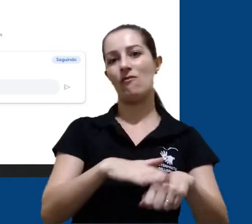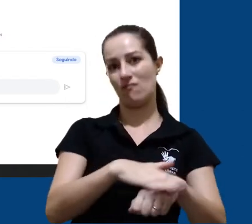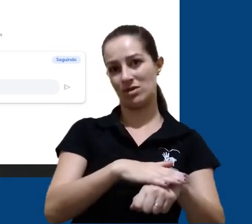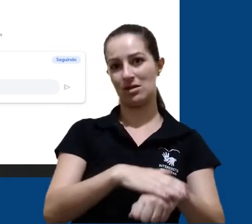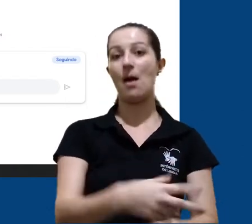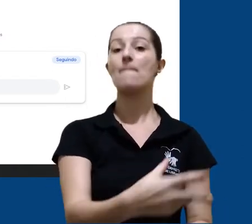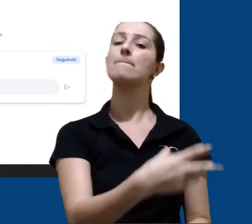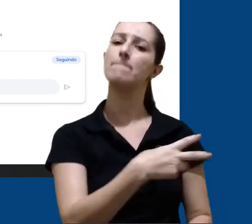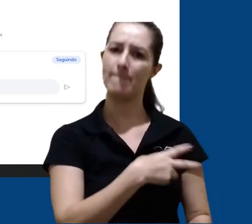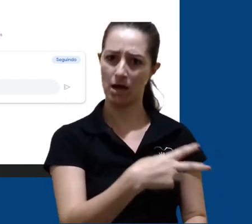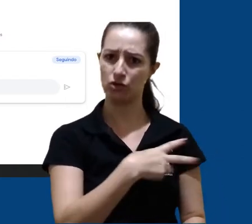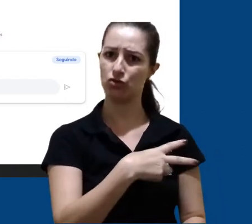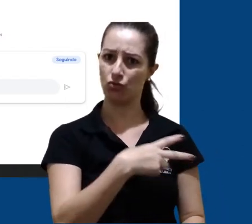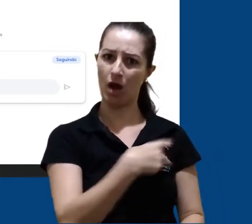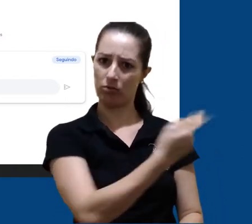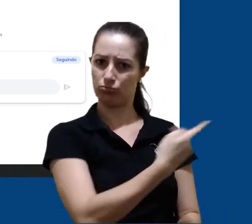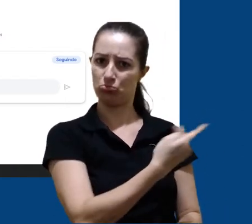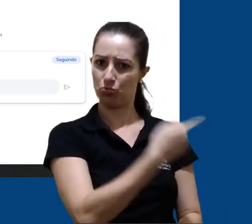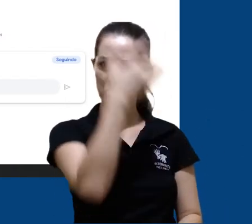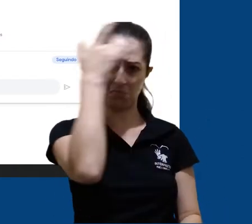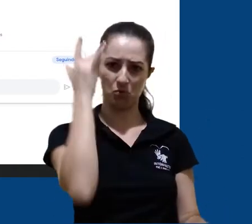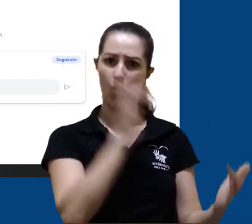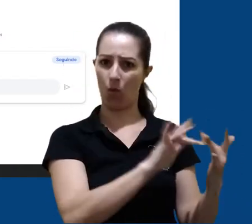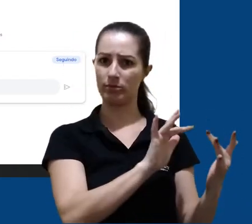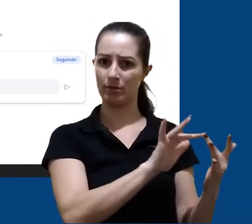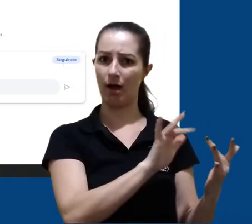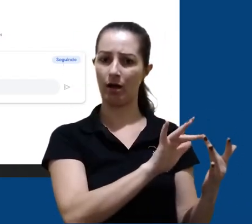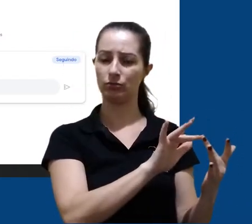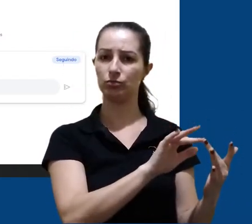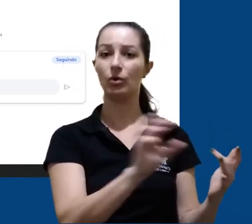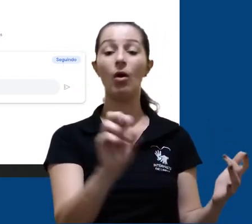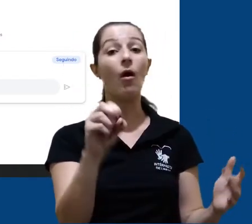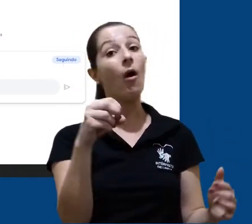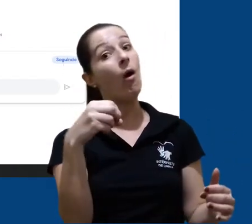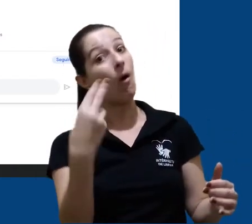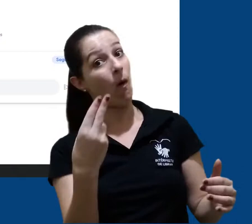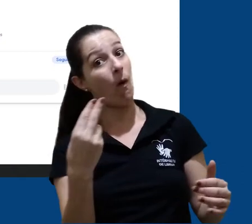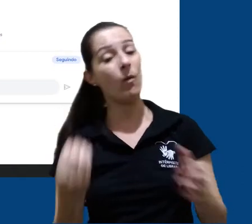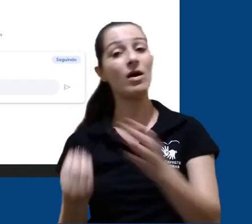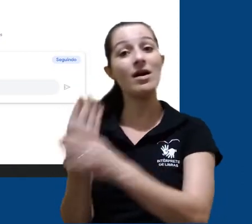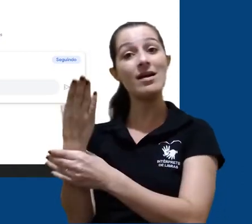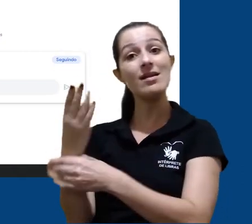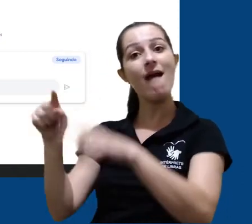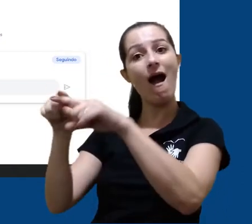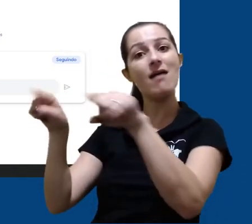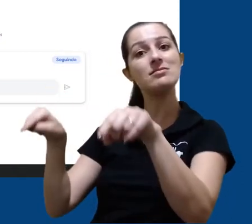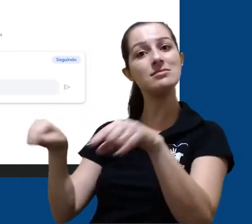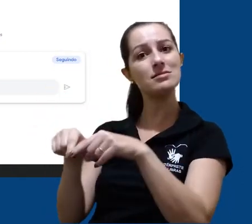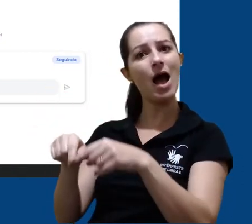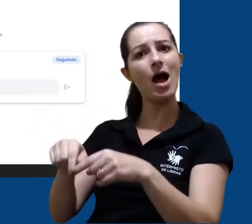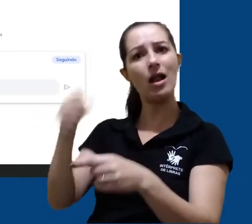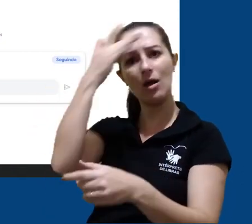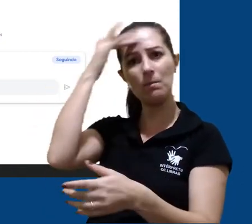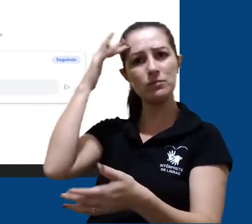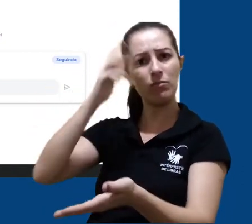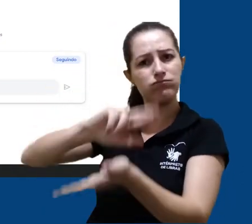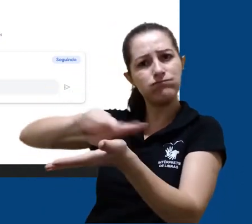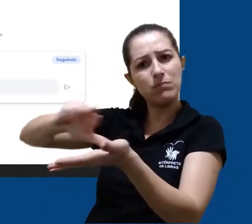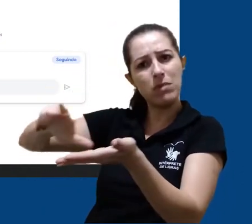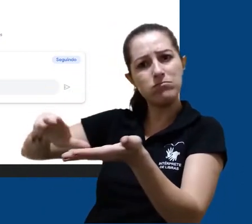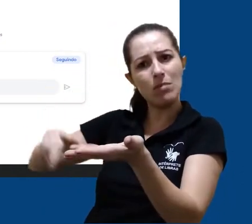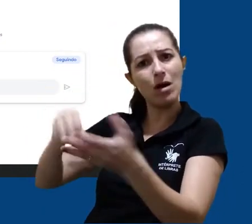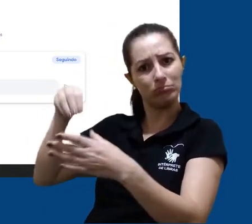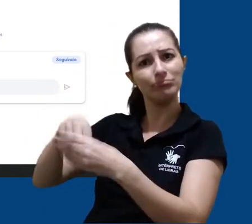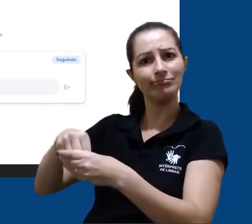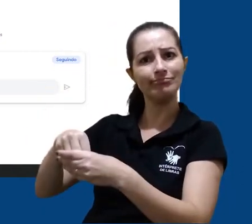Ela pode ser particular com alguém que está em nossa lista de contatos ou podemos também criar salas e conversar com várias